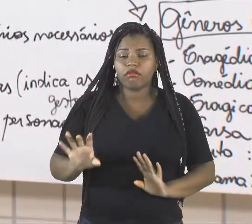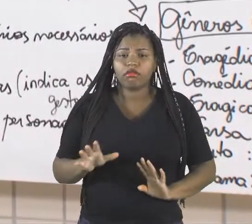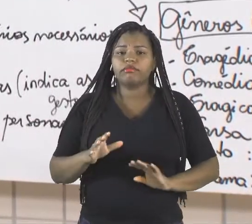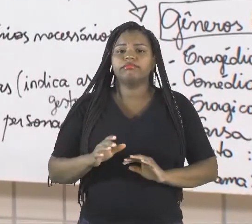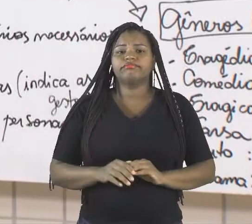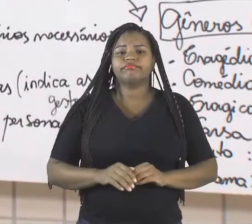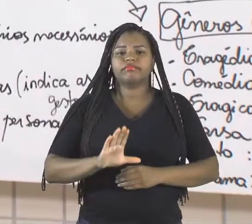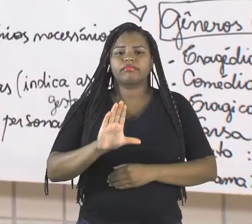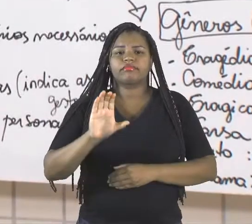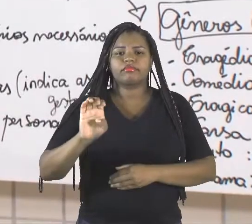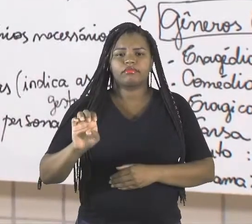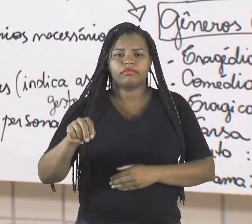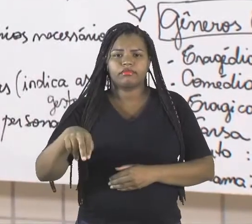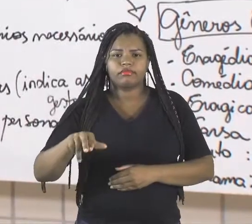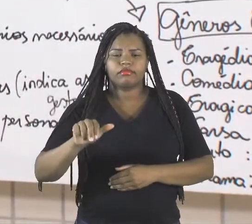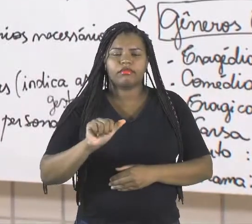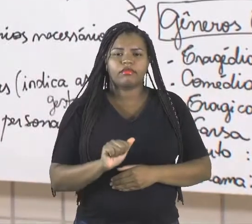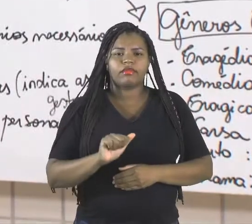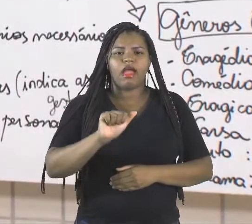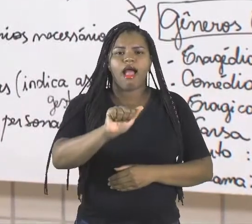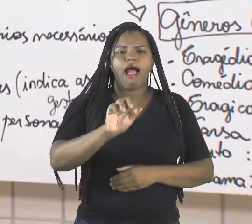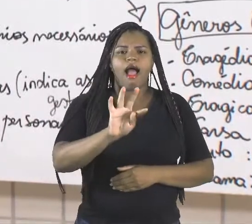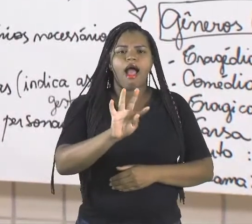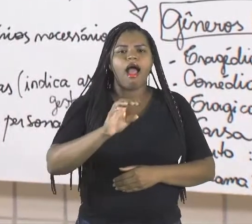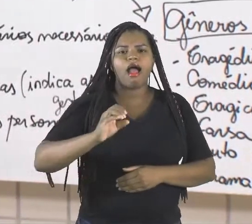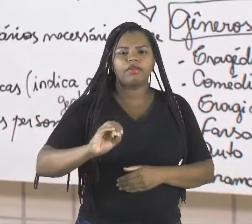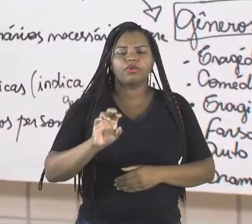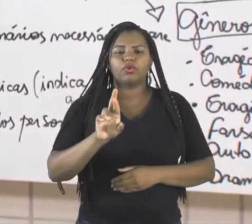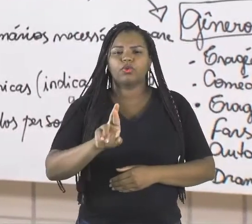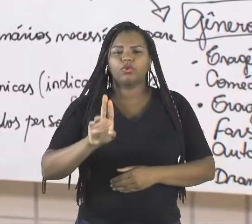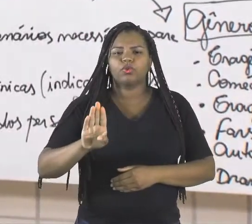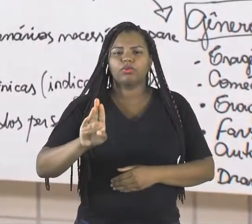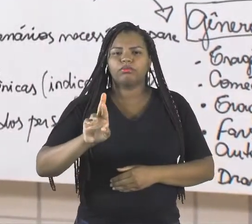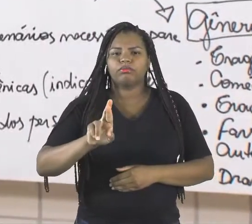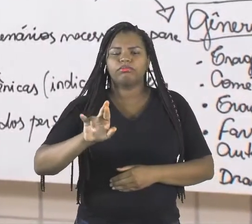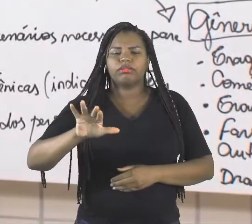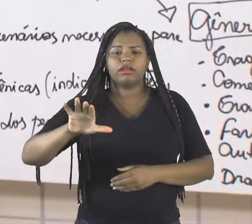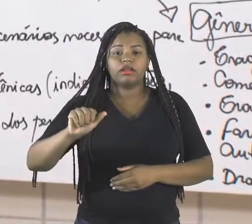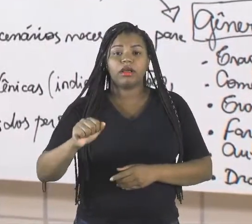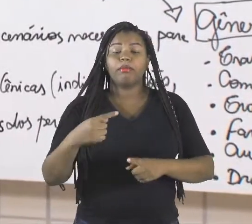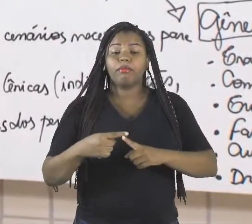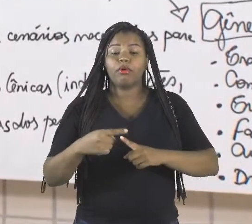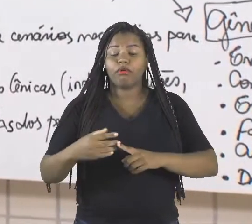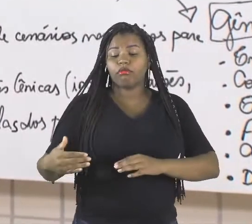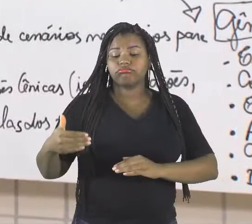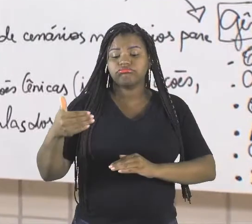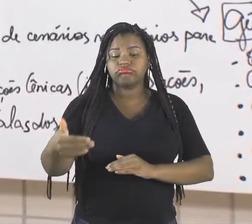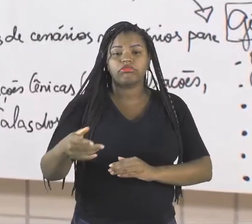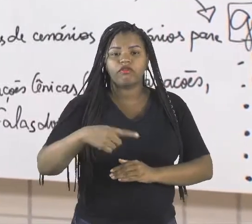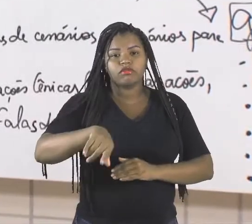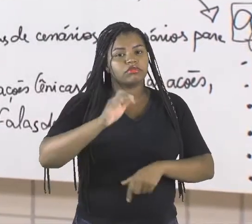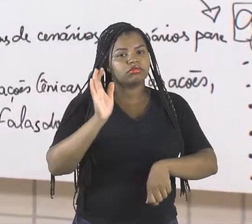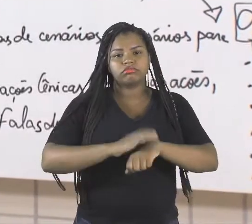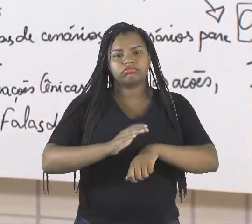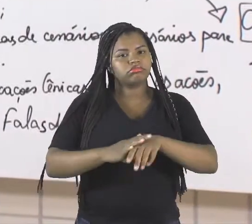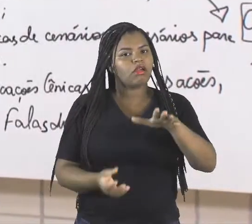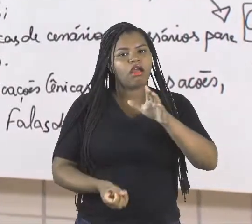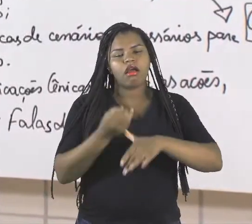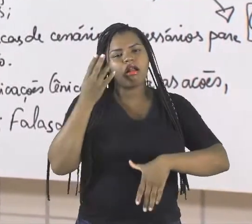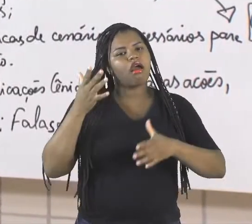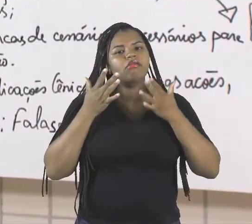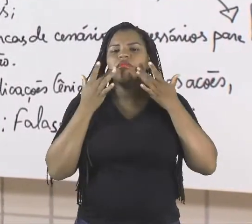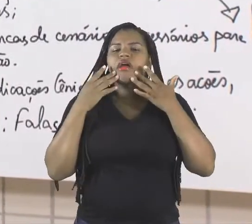o que é o ato, a rubrica, tá? Porque logo mais vocês também podem criar o quê? A própria peça teatral de vocês,